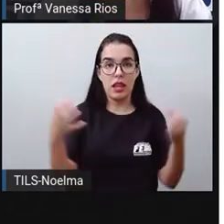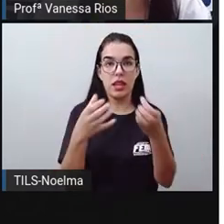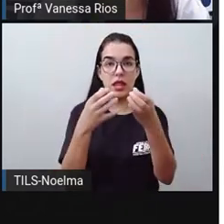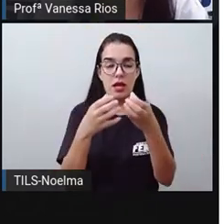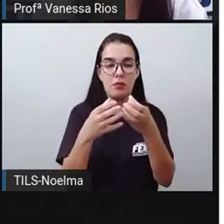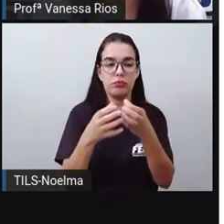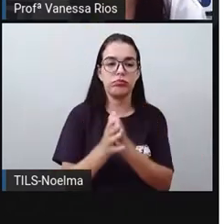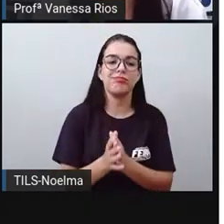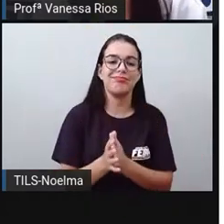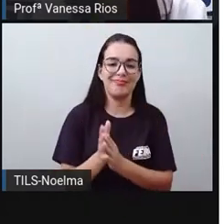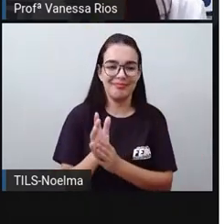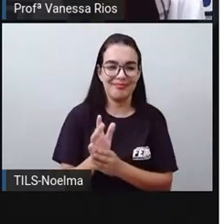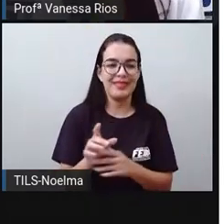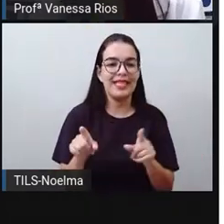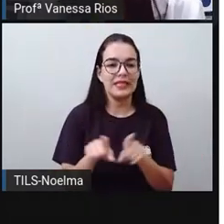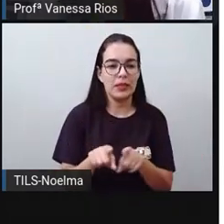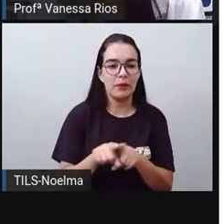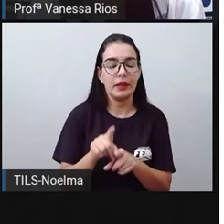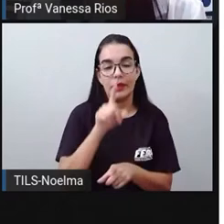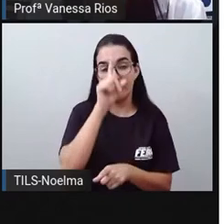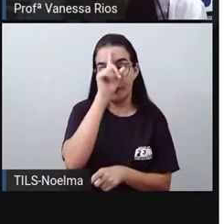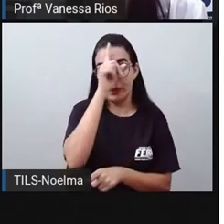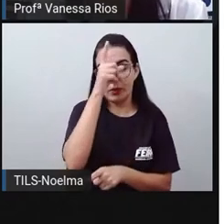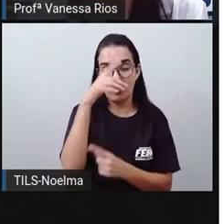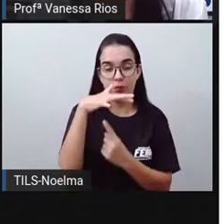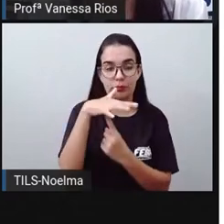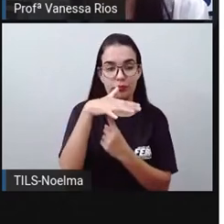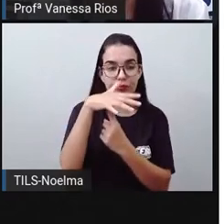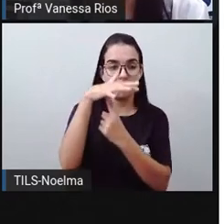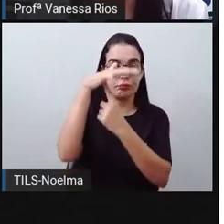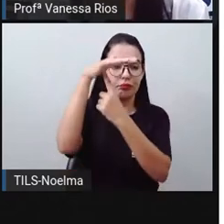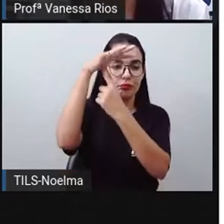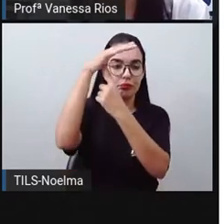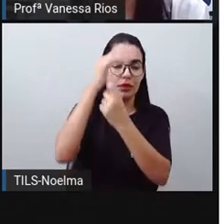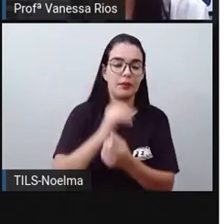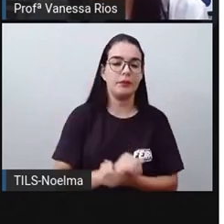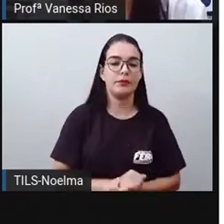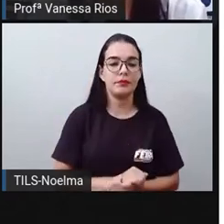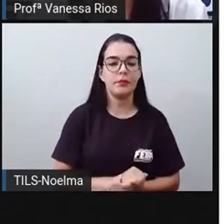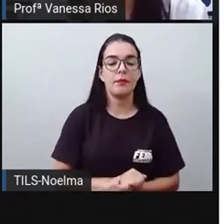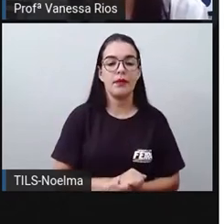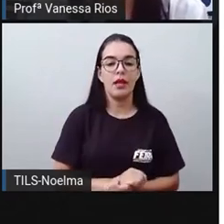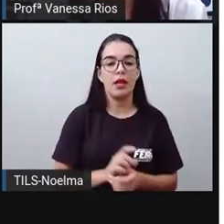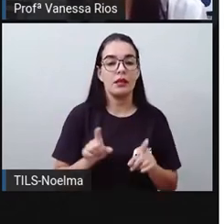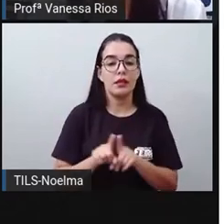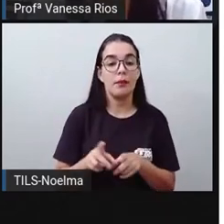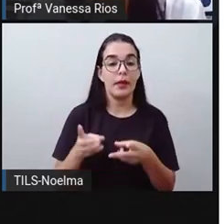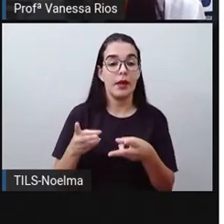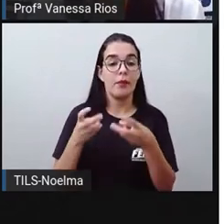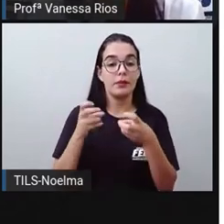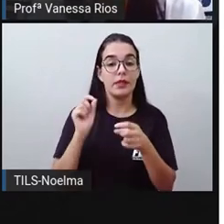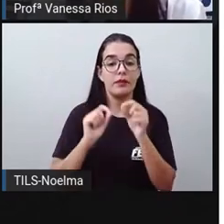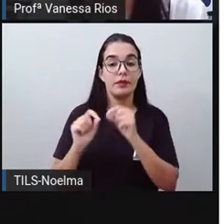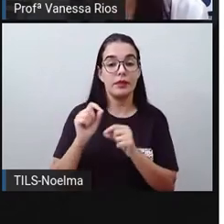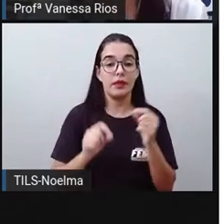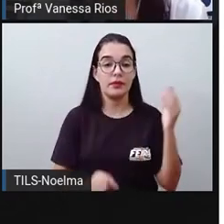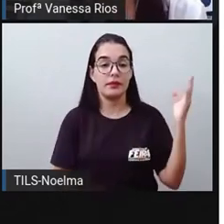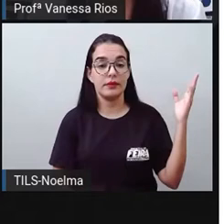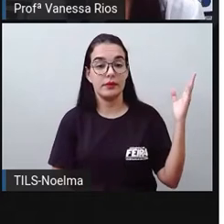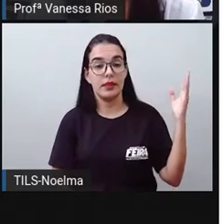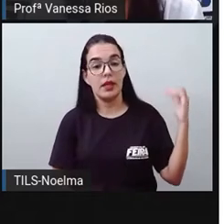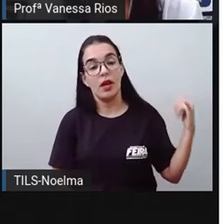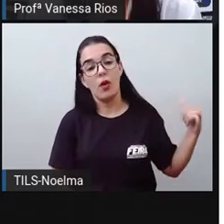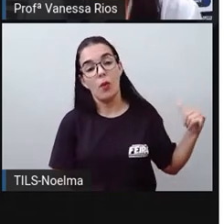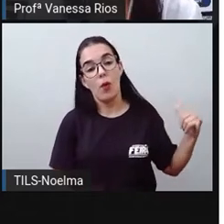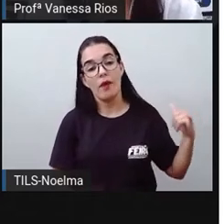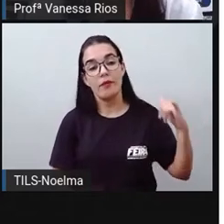inventou o avião e depois surgiu o helicóptero. E a gente observa aí nesses meios de transporte aéreo, o avião e